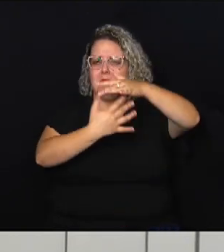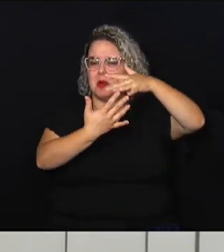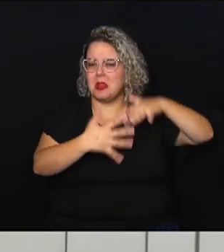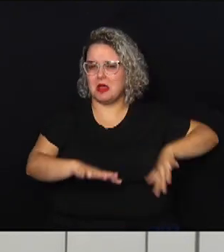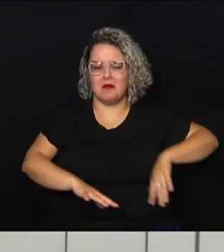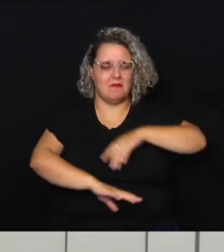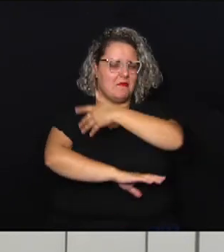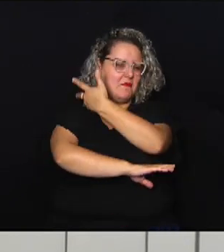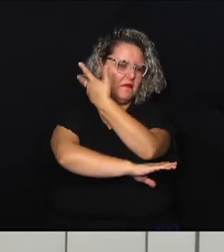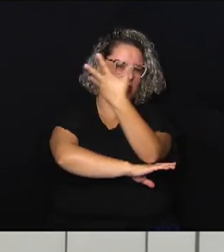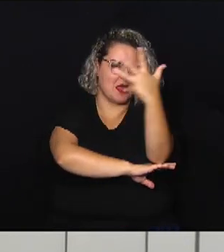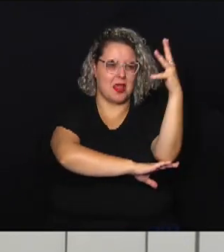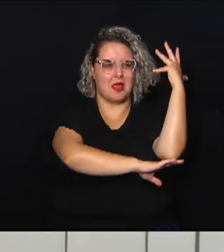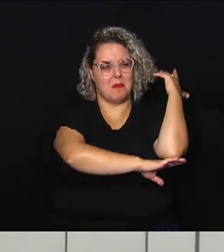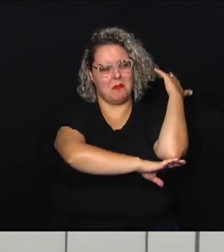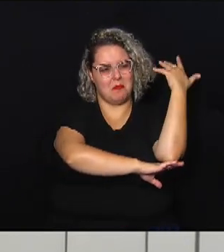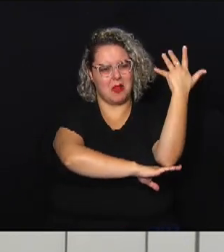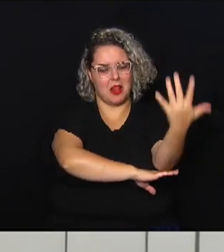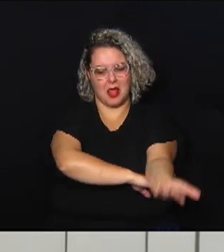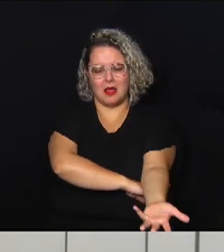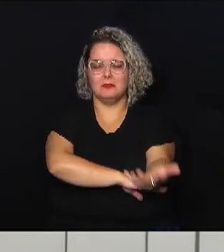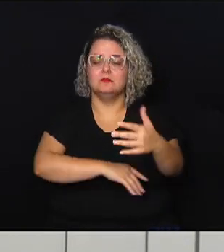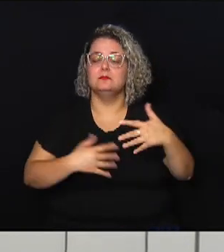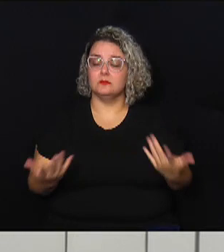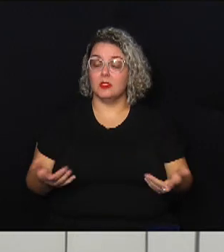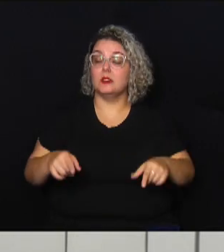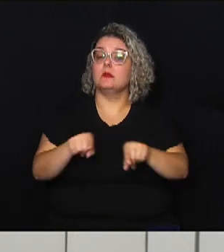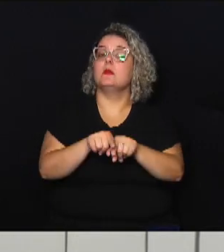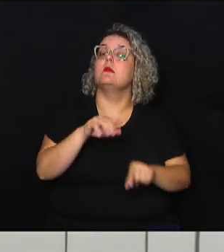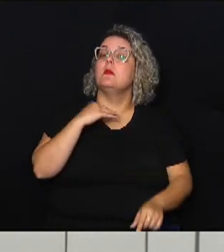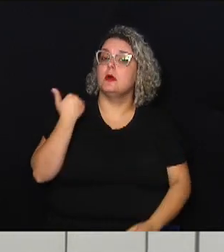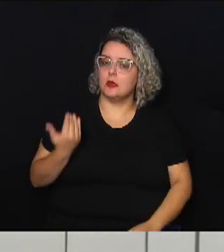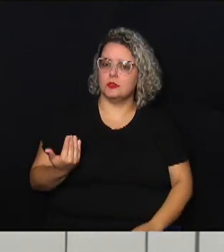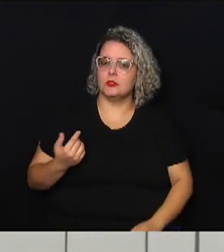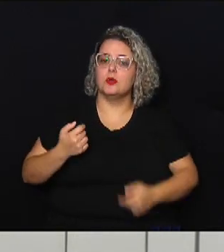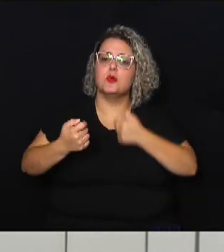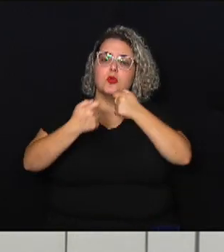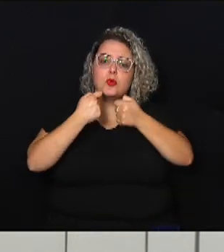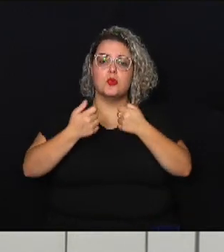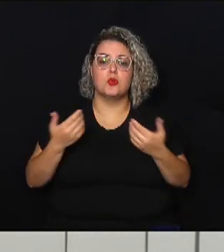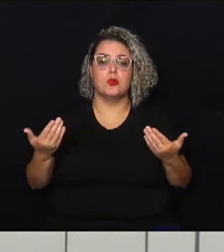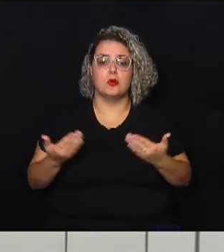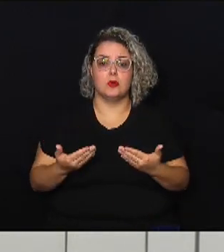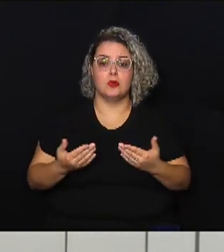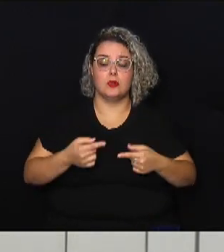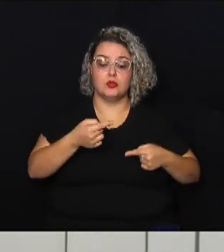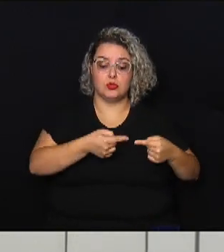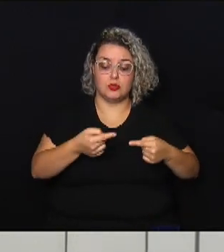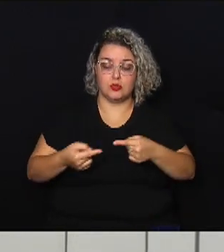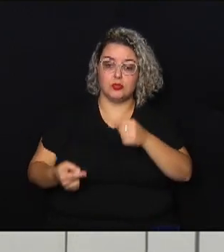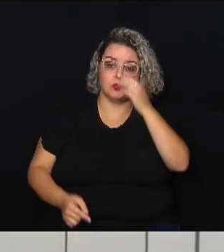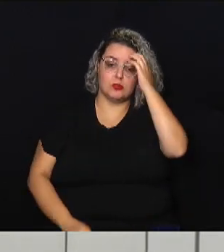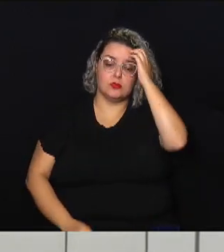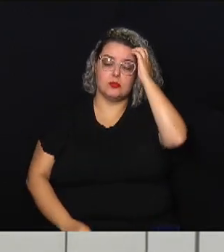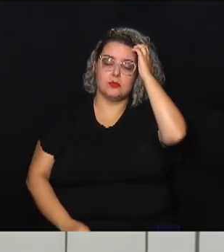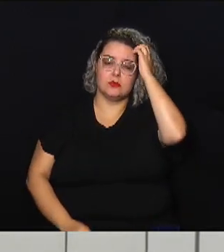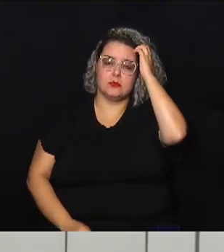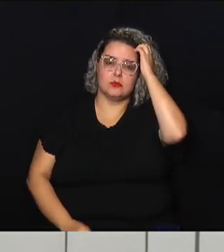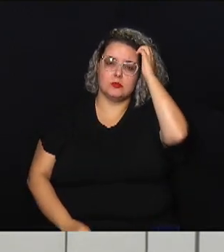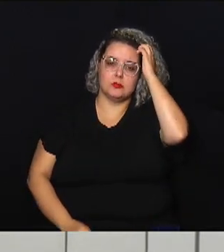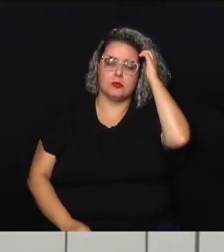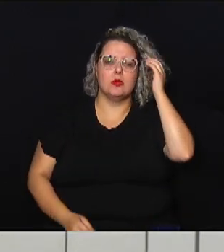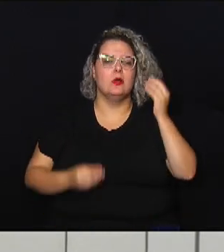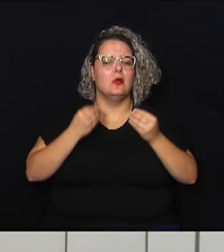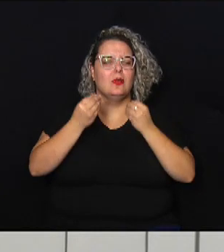árvores e até mortes. Diante disso, o questão de ordem de hoje discute. Como pensar as